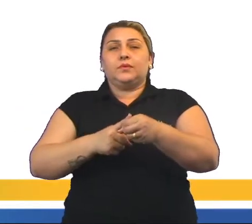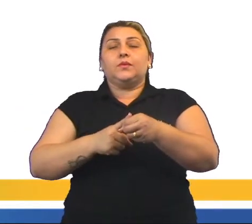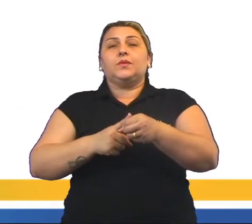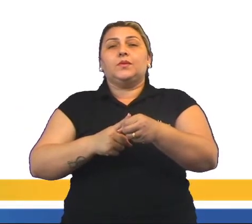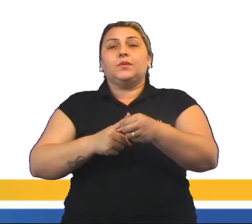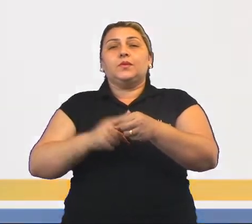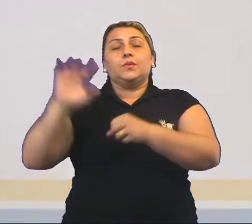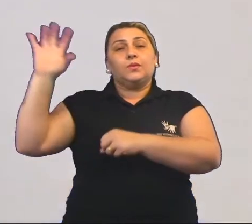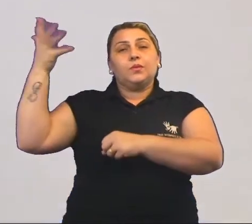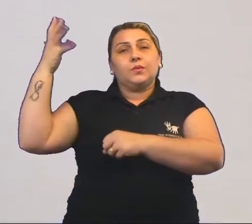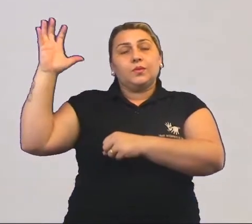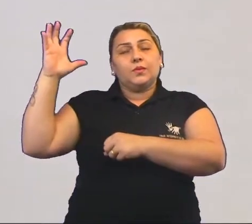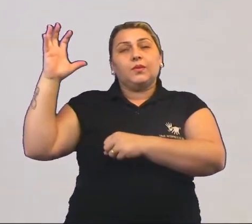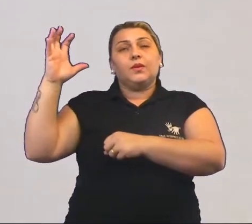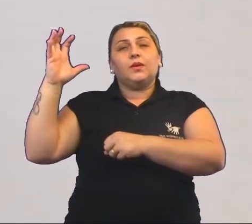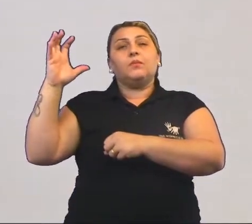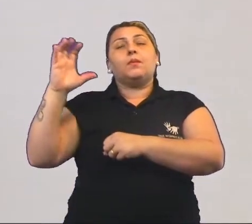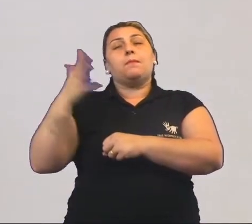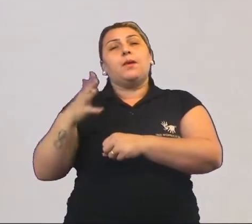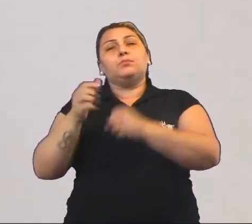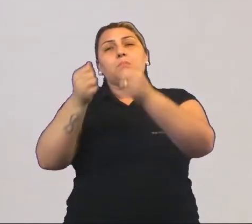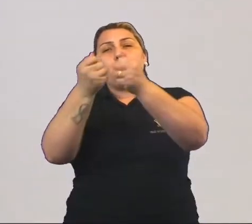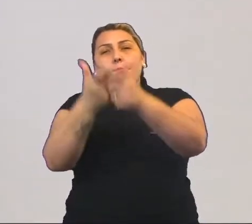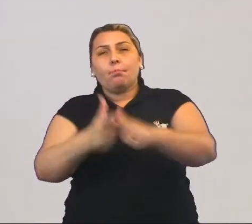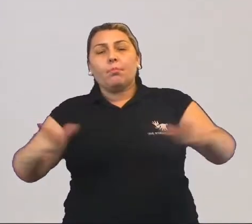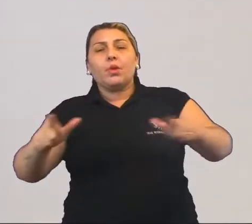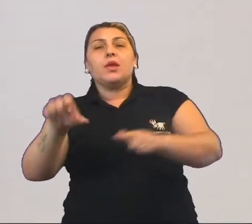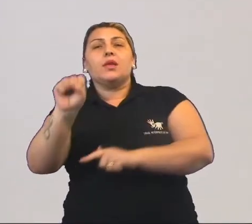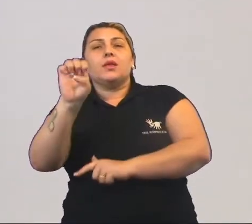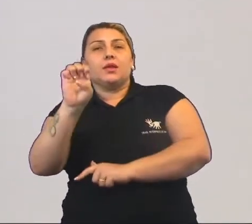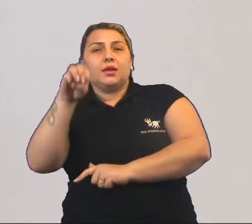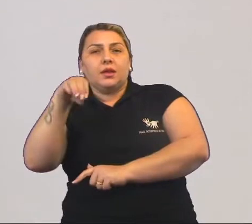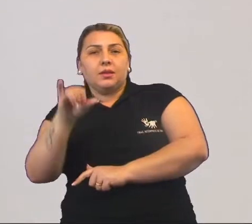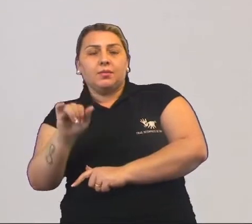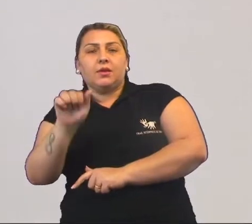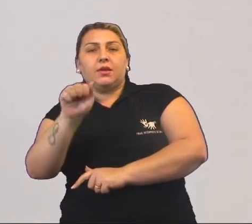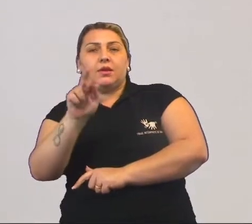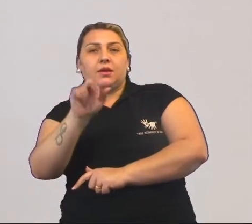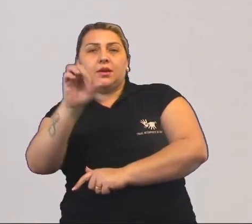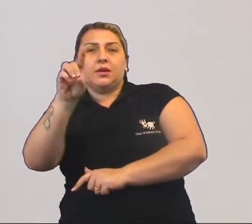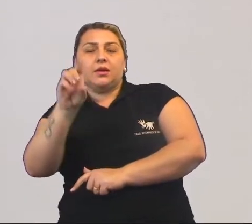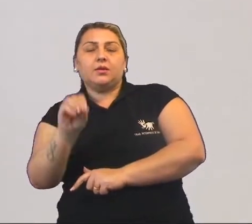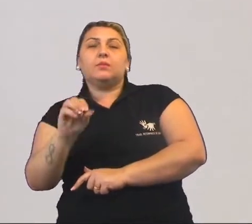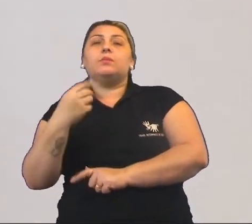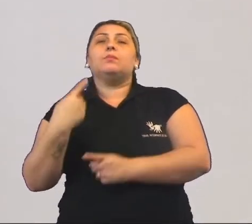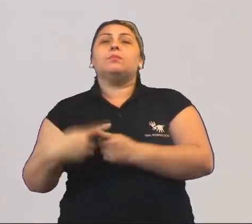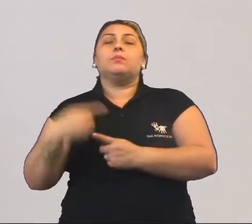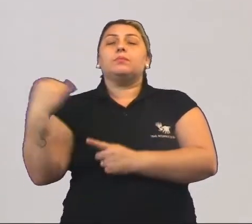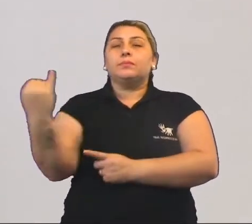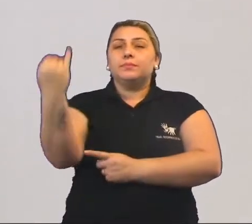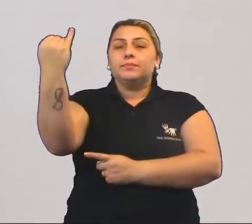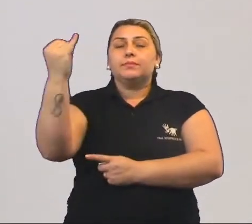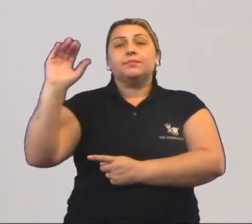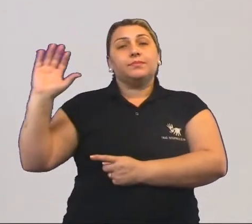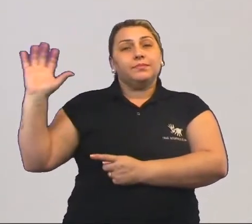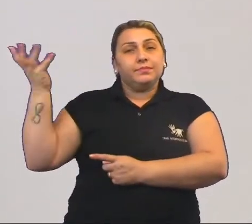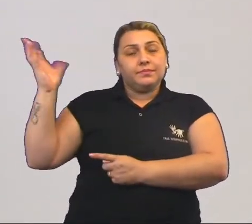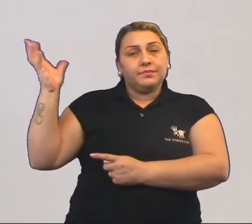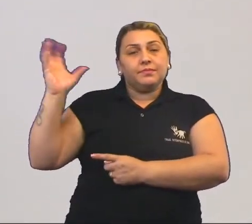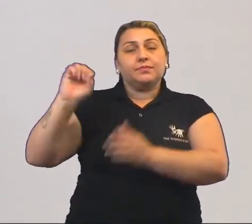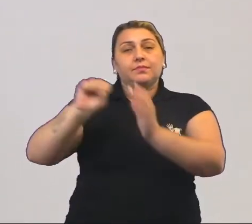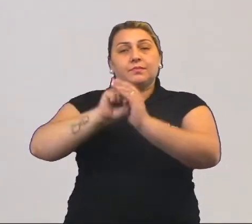semiárido. Professor, o que é esse clima semiárido? Por que ele era importante? Então, esse clima é o clima que é